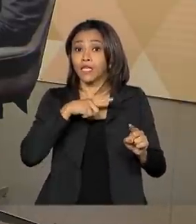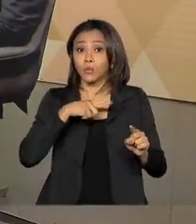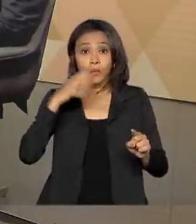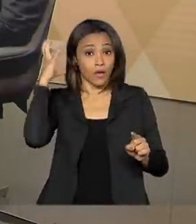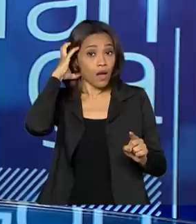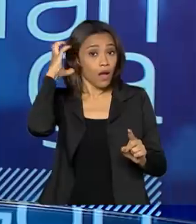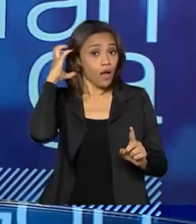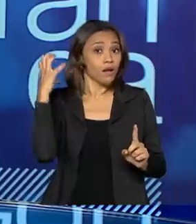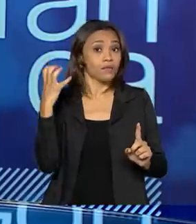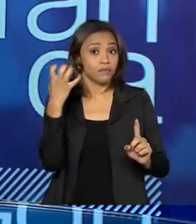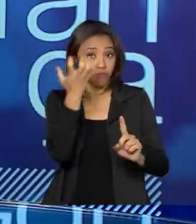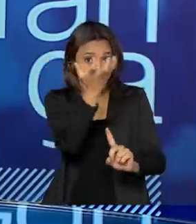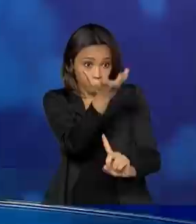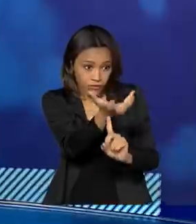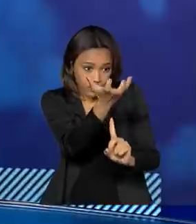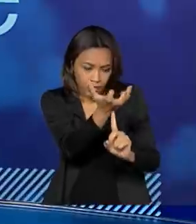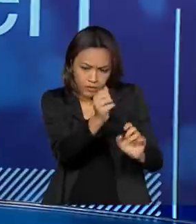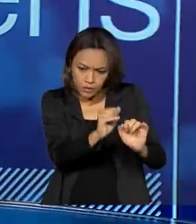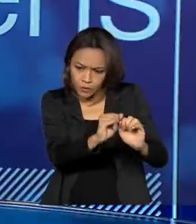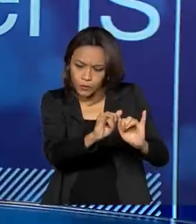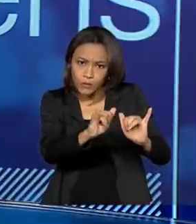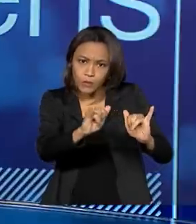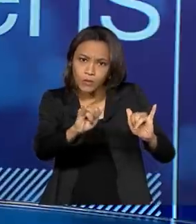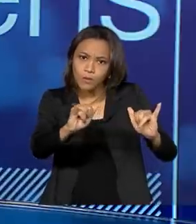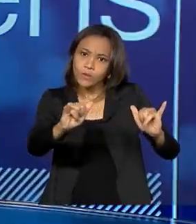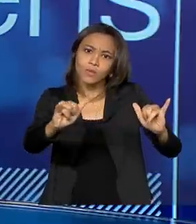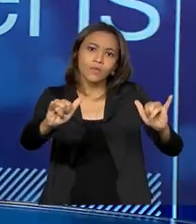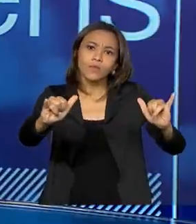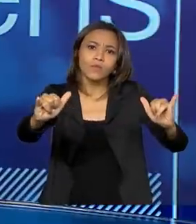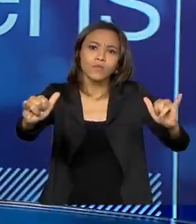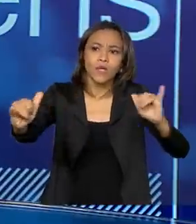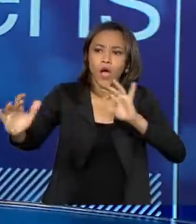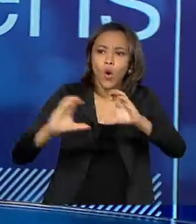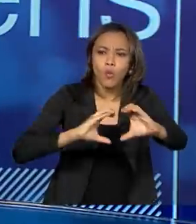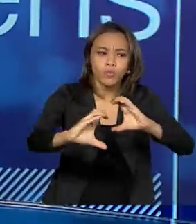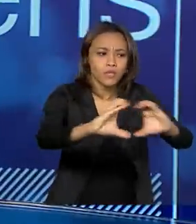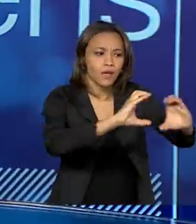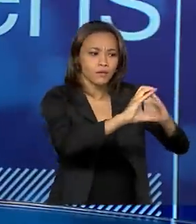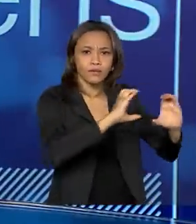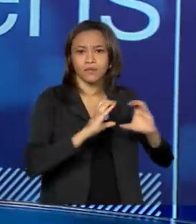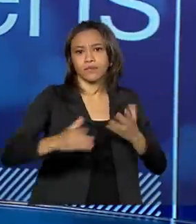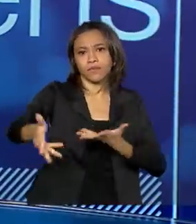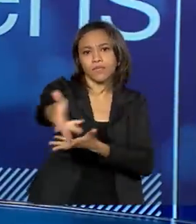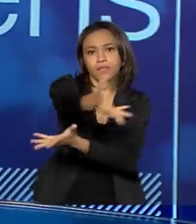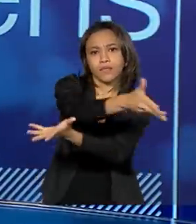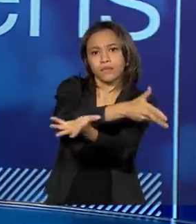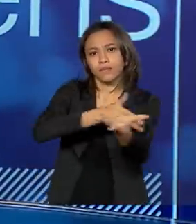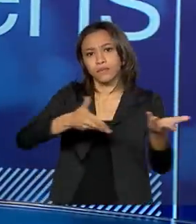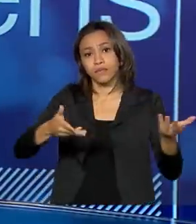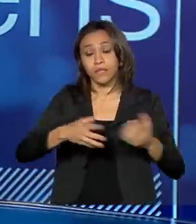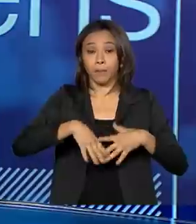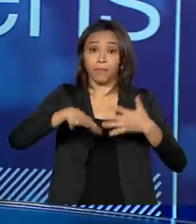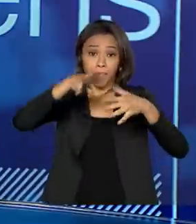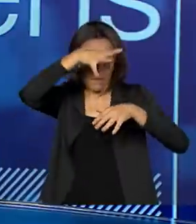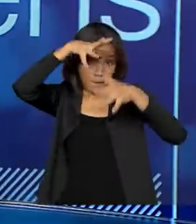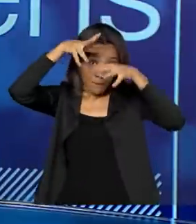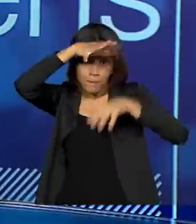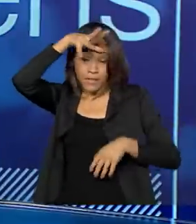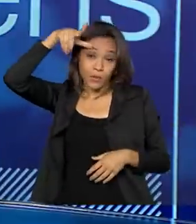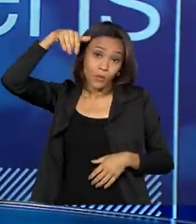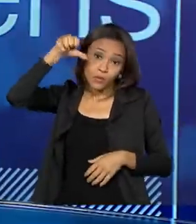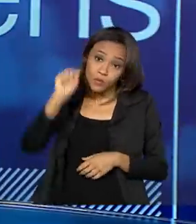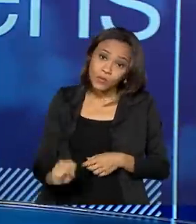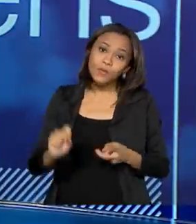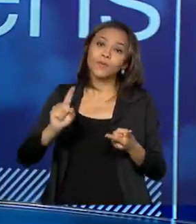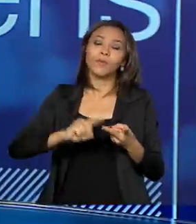troncalizado digital, que hoje permite a comunicação entre Mato Grosso do Sul, Paraná,